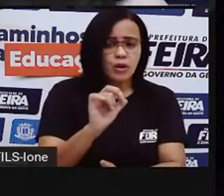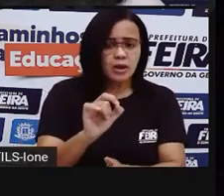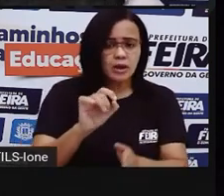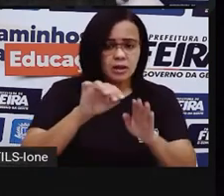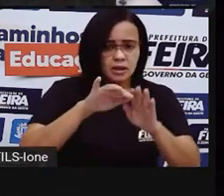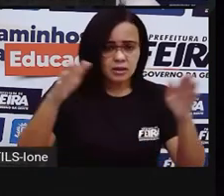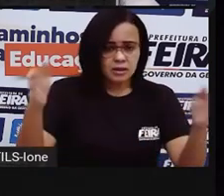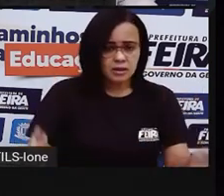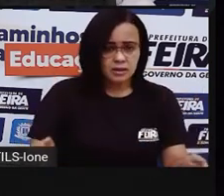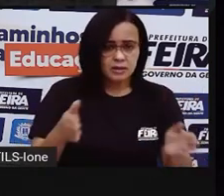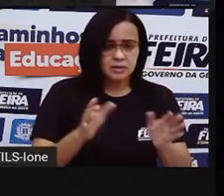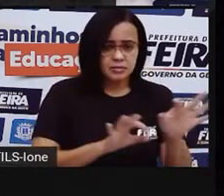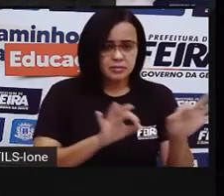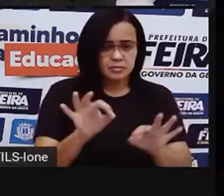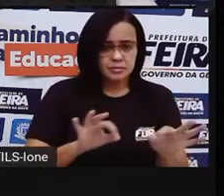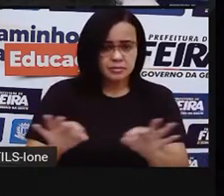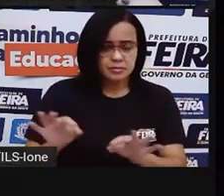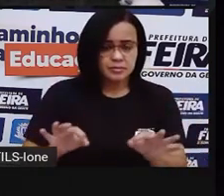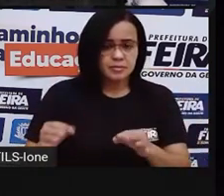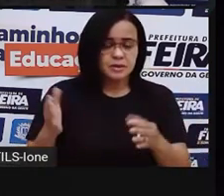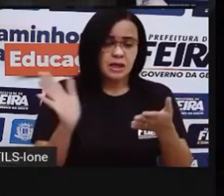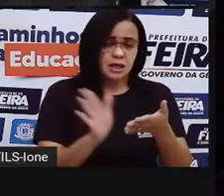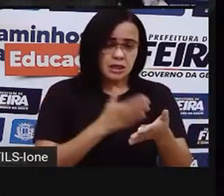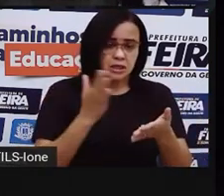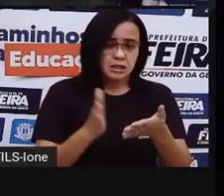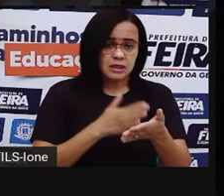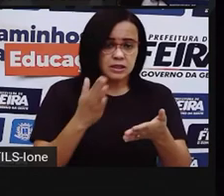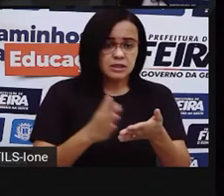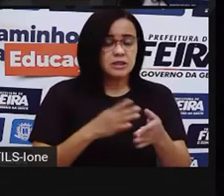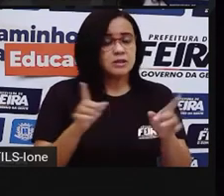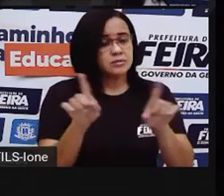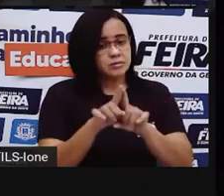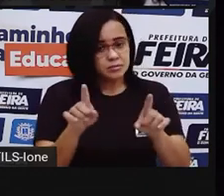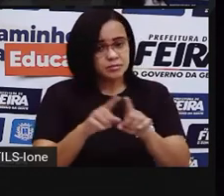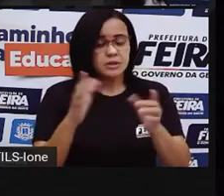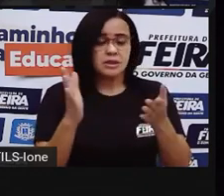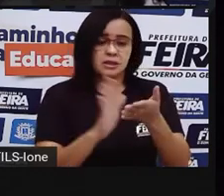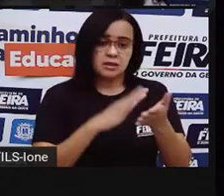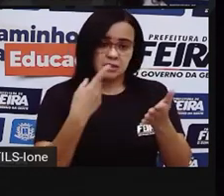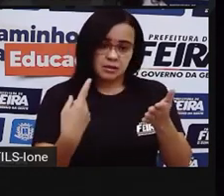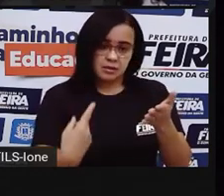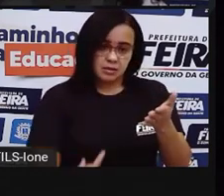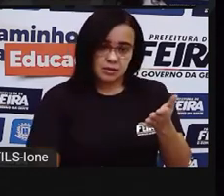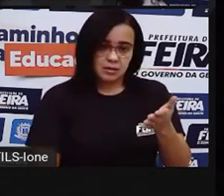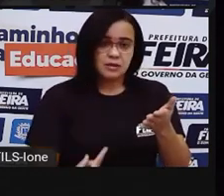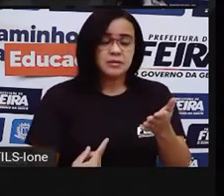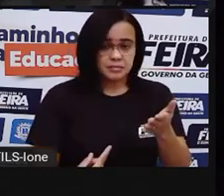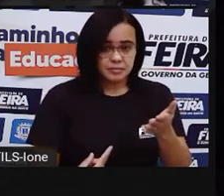Tem livros, né? A gente vê que tem uns caderninhos ali também, né? Então, eu vou colocar aqui, ó, menino.